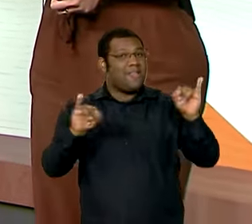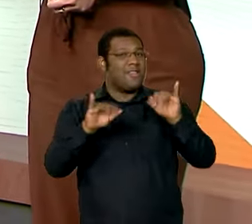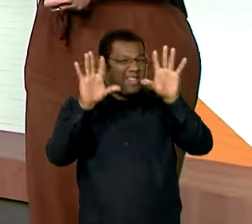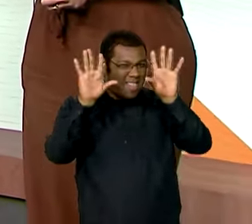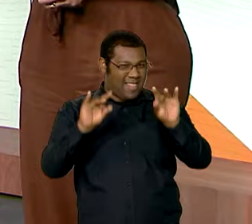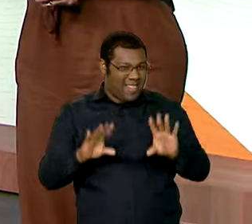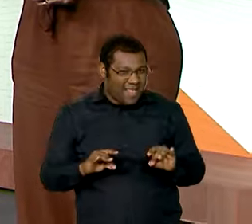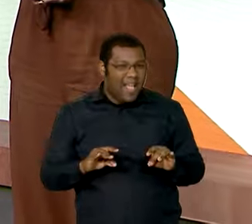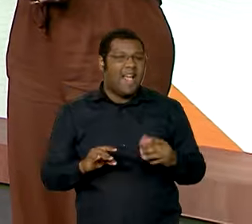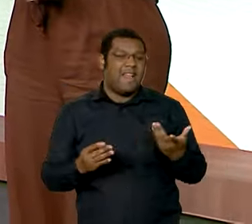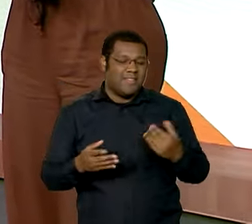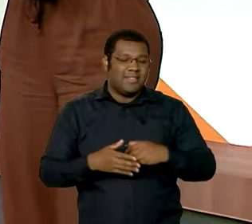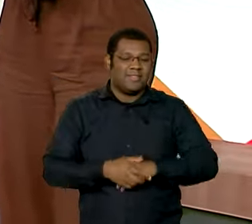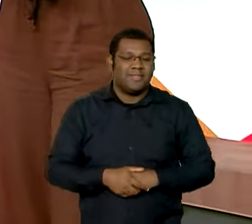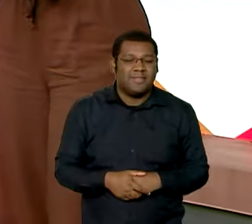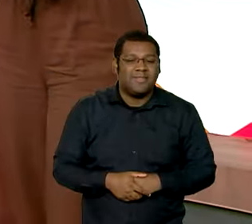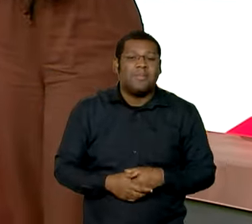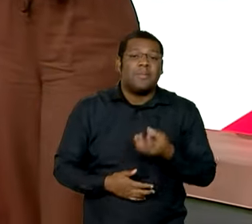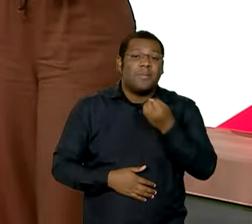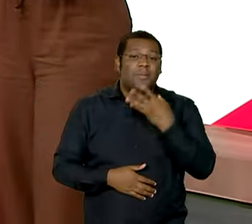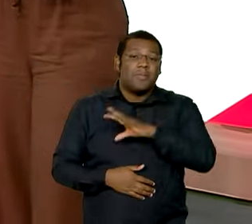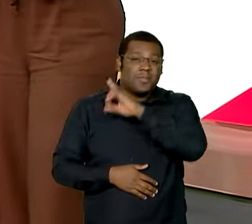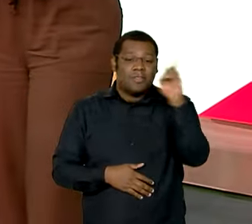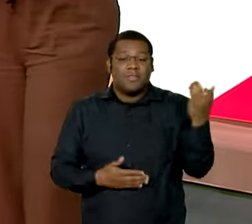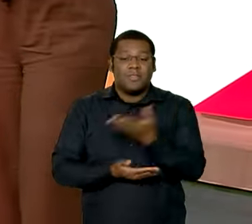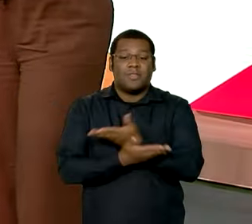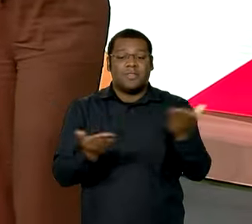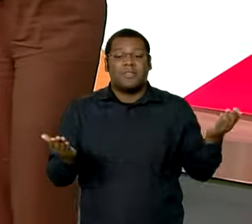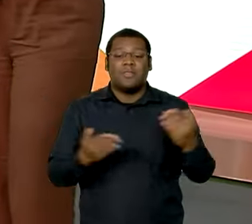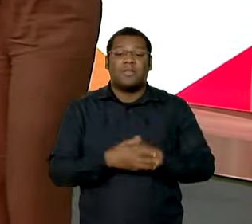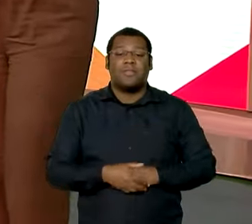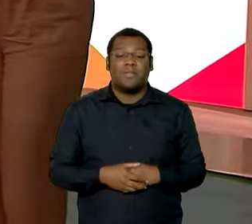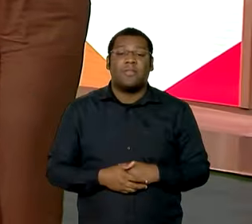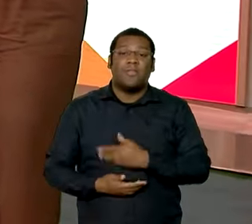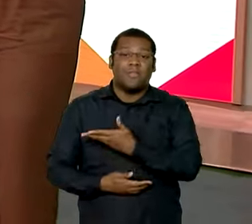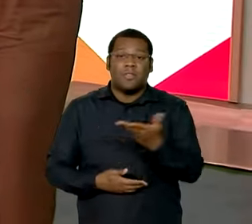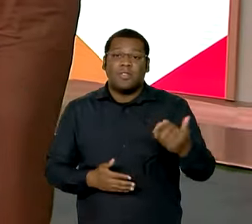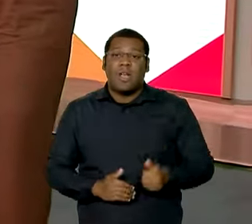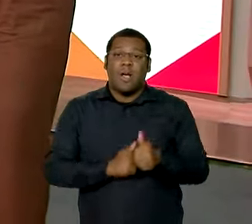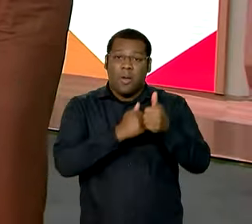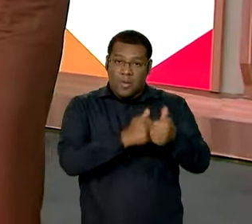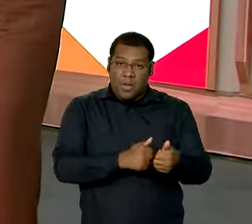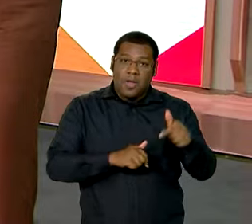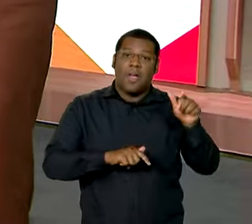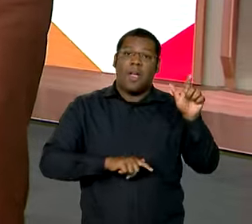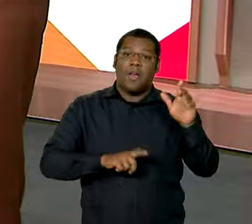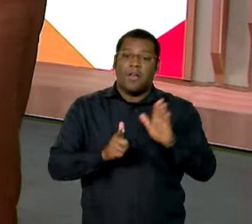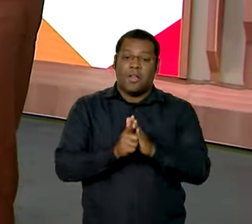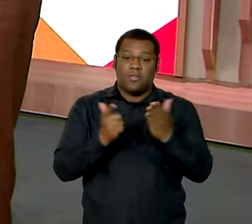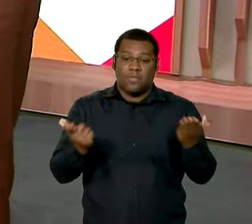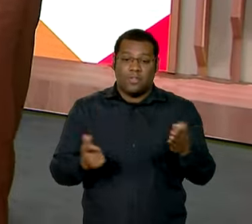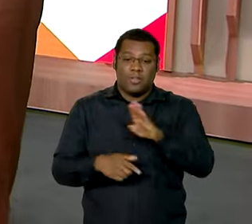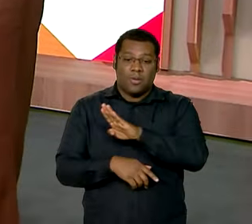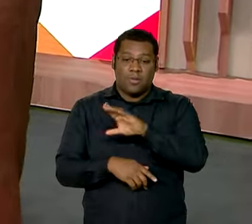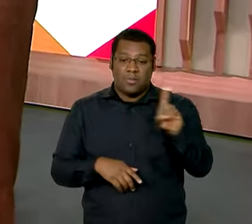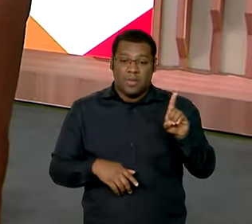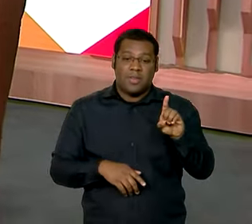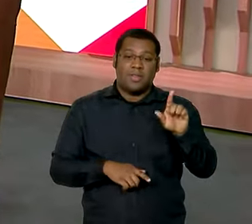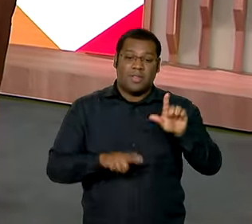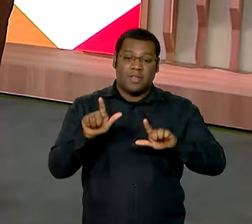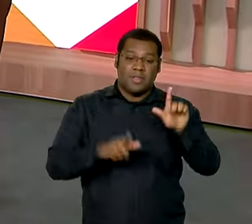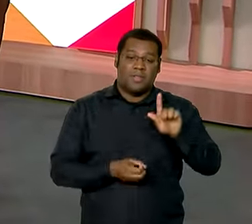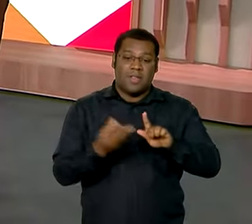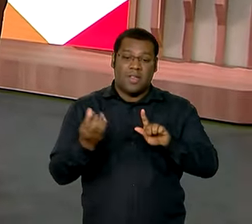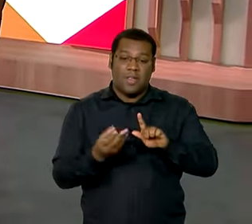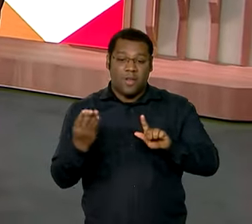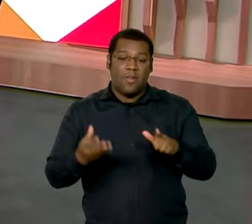de hoje. Bom dia, Karine. Oi, Vanessa. Bom dia para você e para quem acompanha o Brasil em Dia aqui no Canal GOV. Vanessa, a conversa foi ótima hoje com